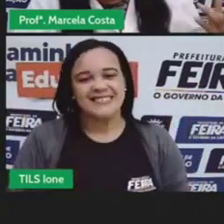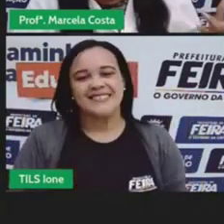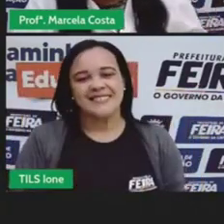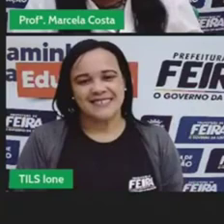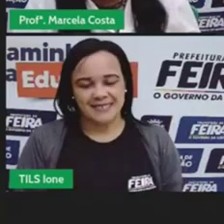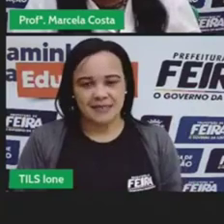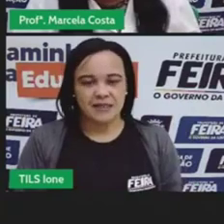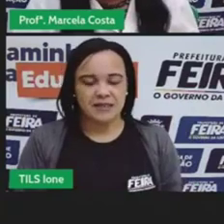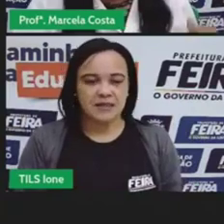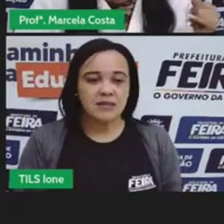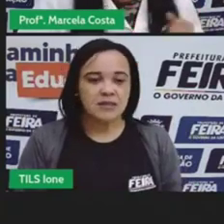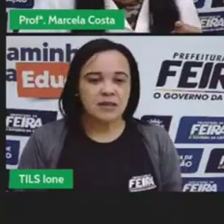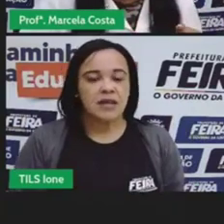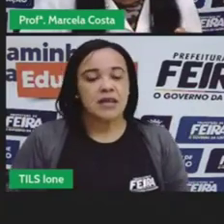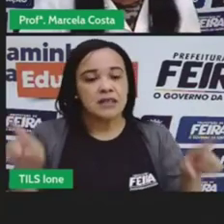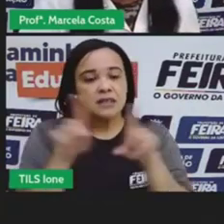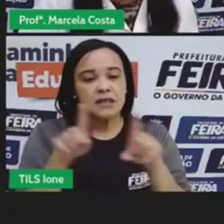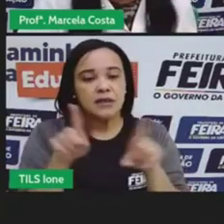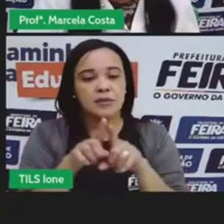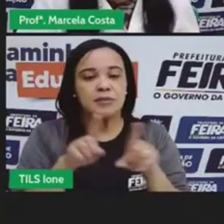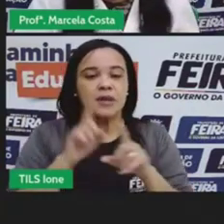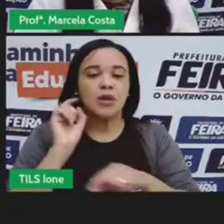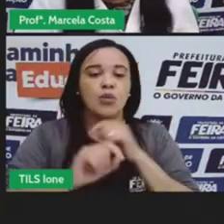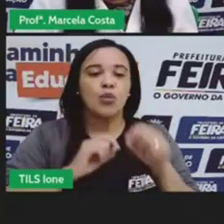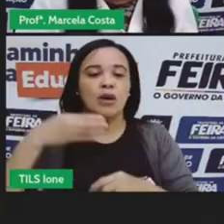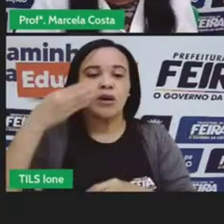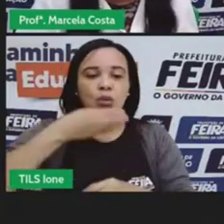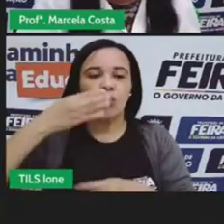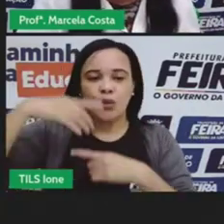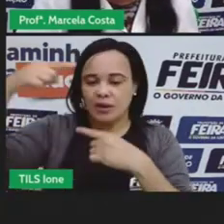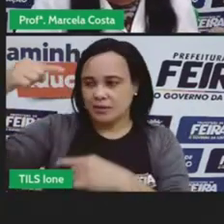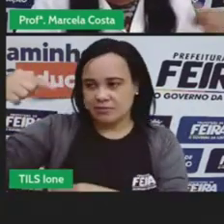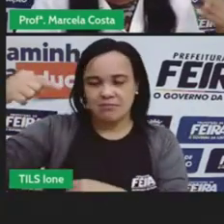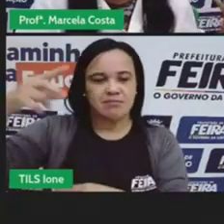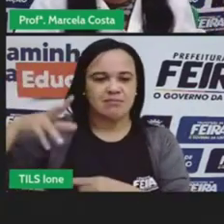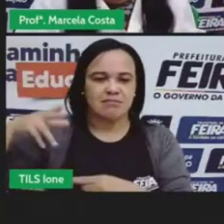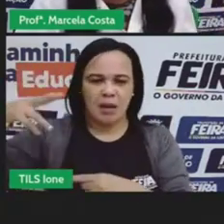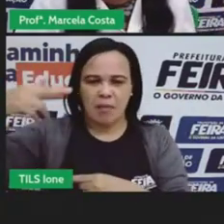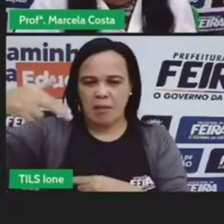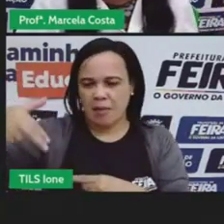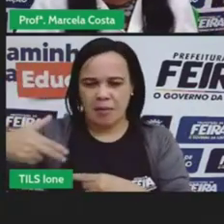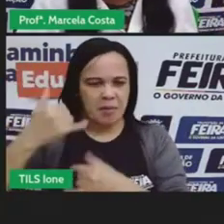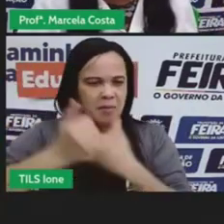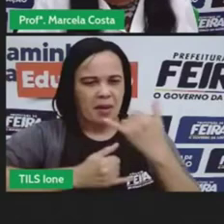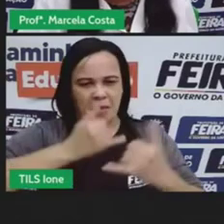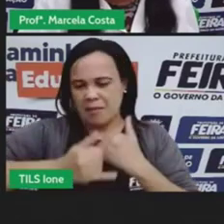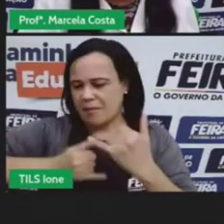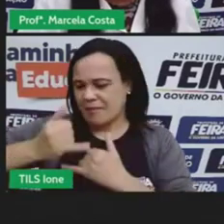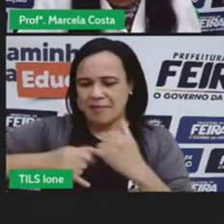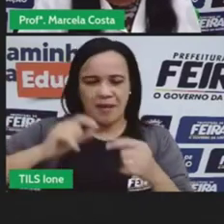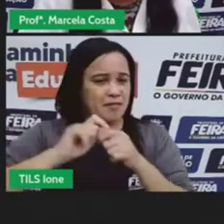pode reutilizar pode também uma garrafa pet recortar ali e fazer um brinquedo